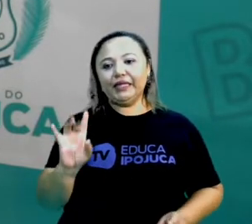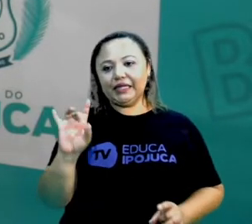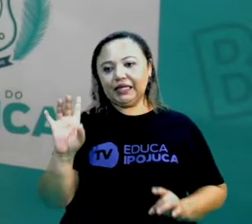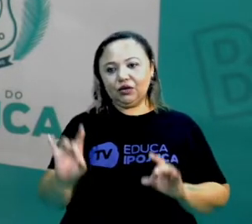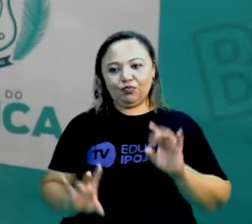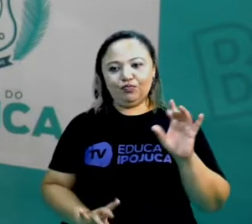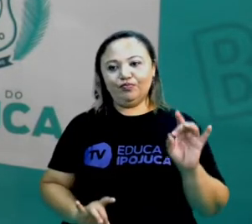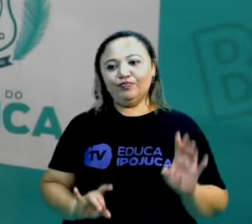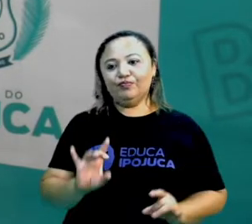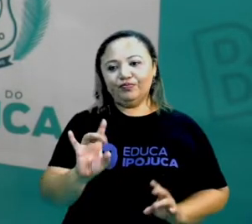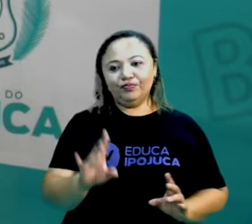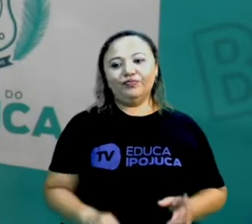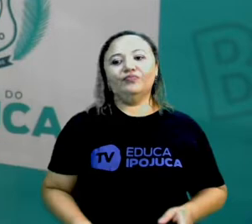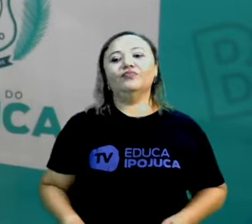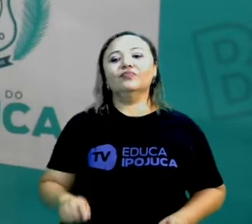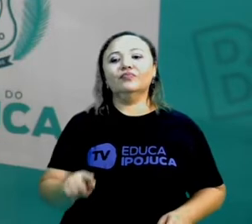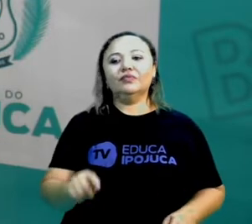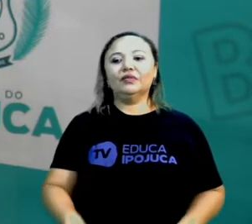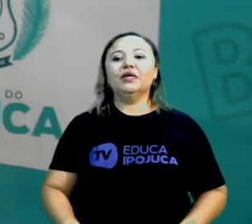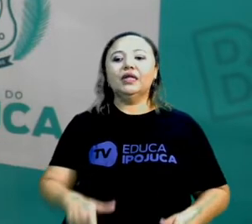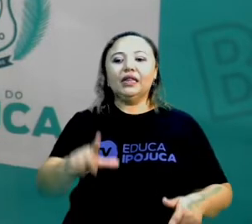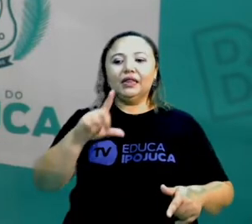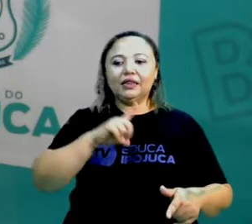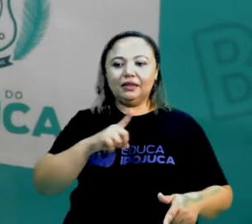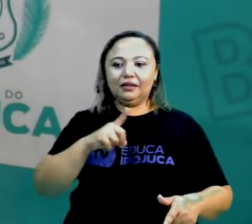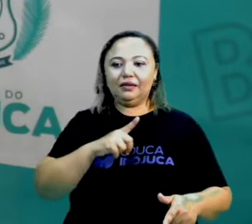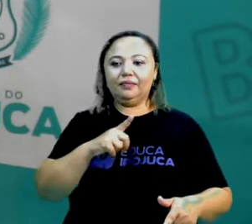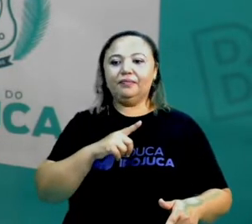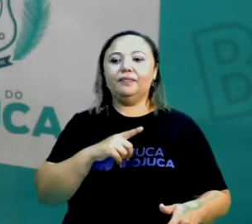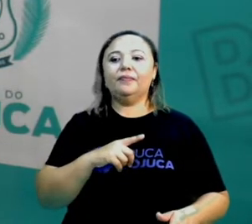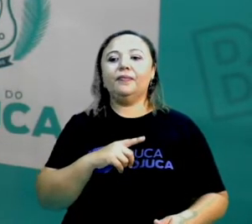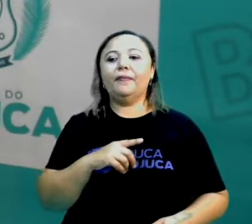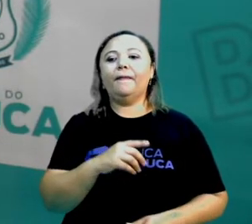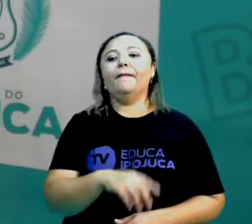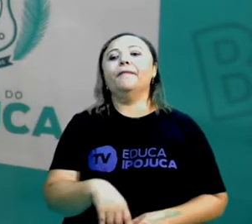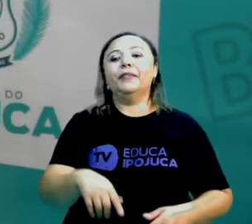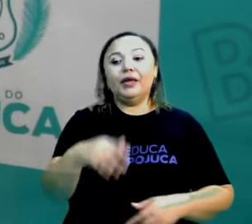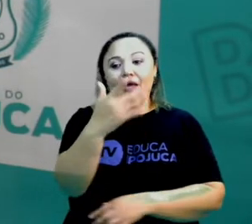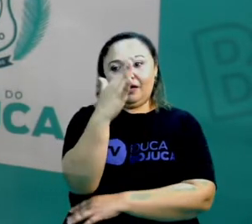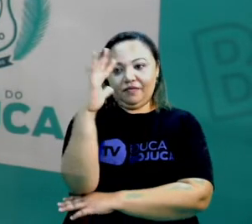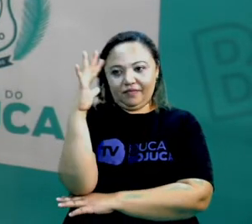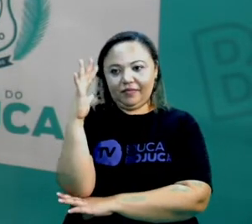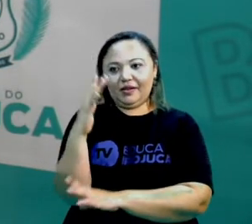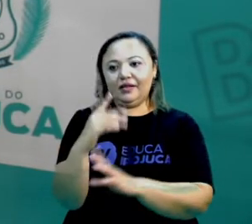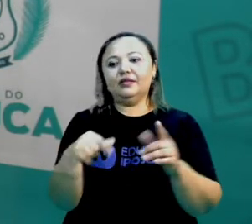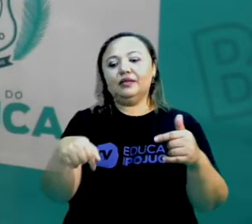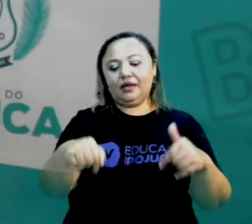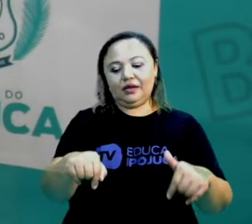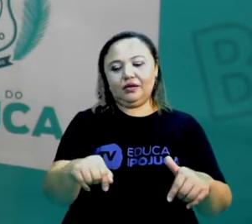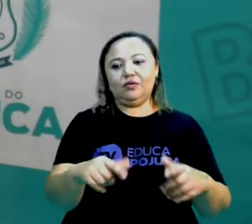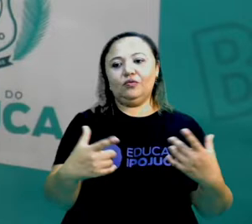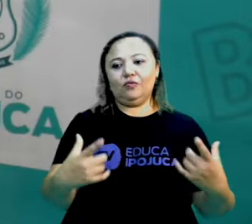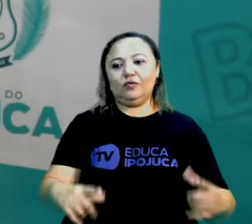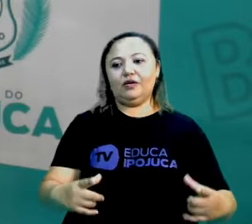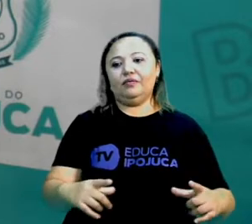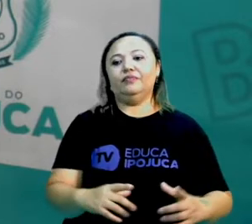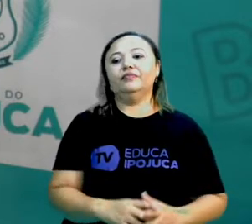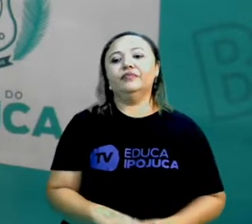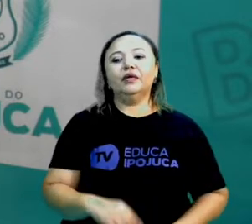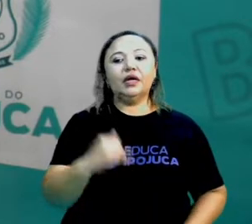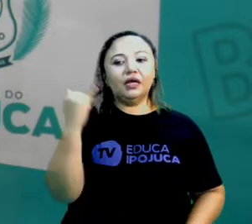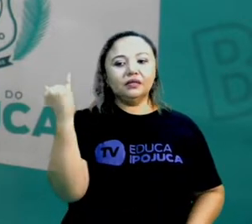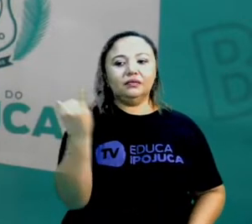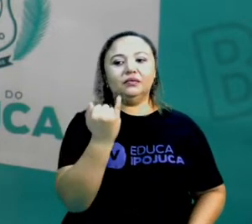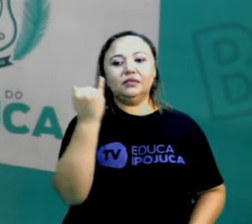um deles, é necessário a existência de plantas no ambiente. Então, por isso que as plantas são tão